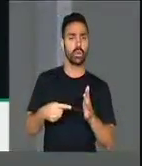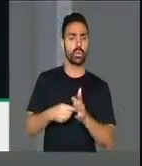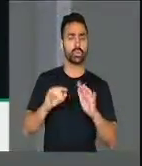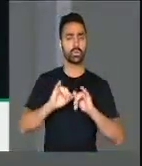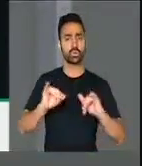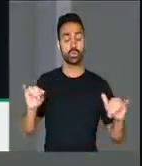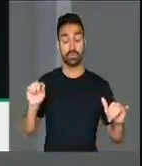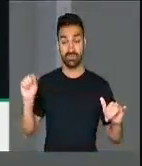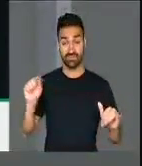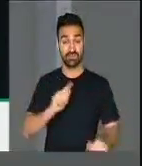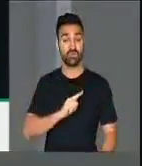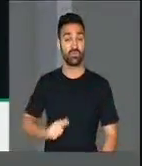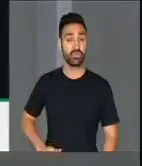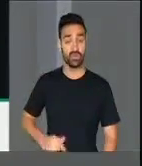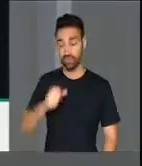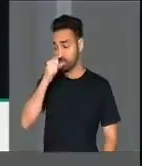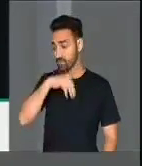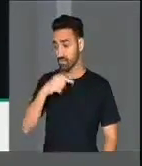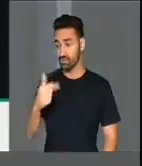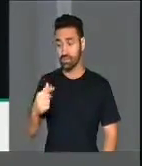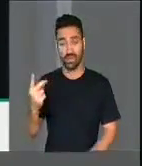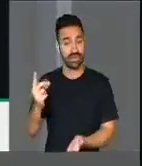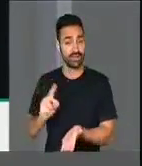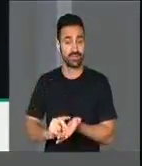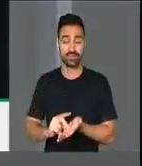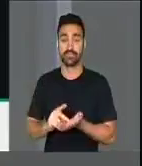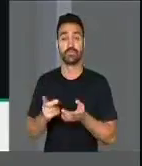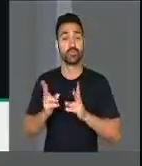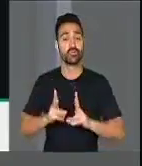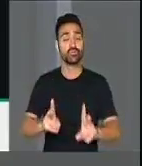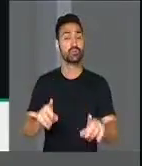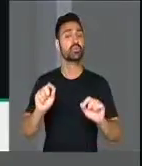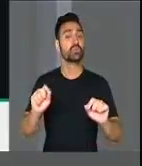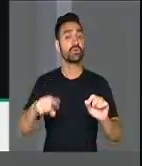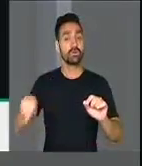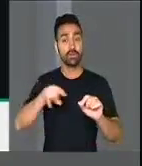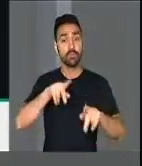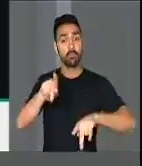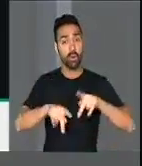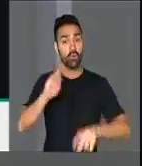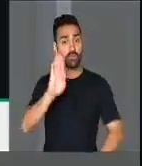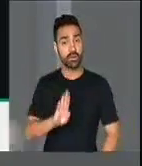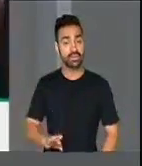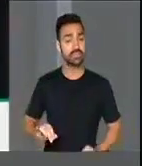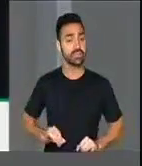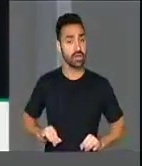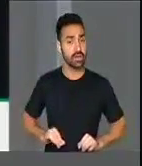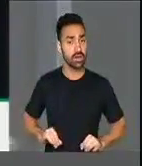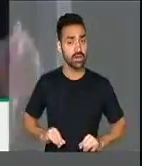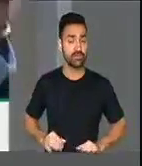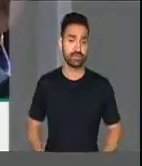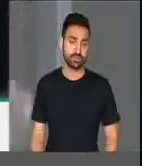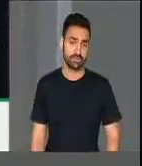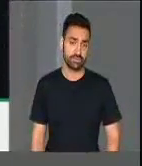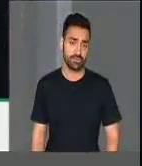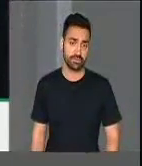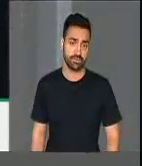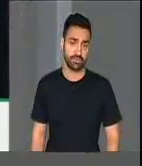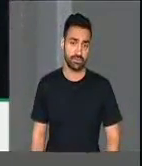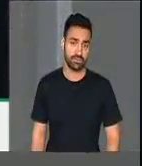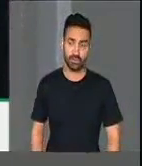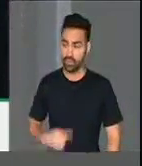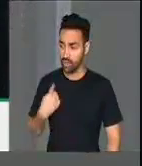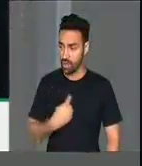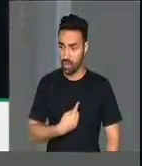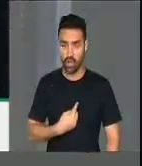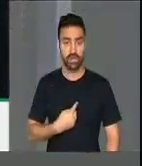que esse governo ilegítimo continua fazendo com que o povo brasileiro sofra e nós, que somos donos